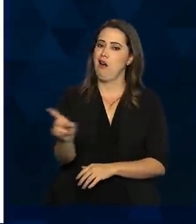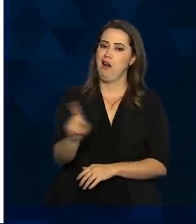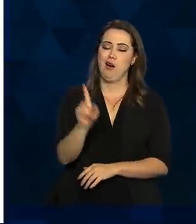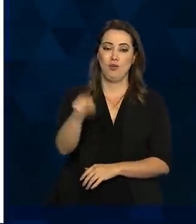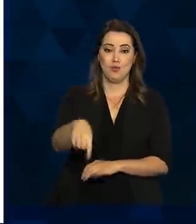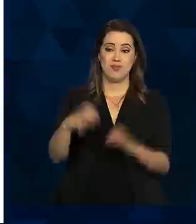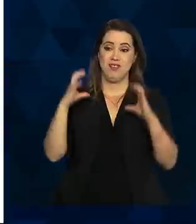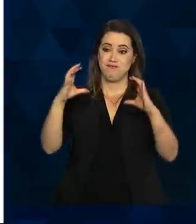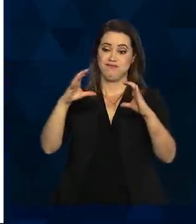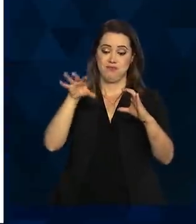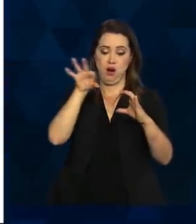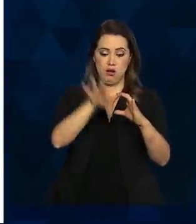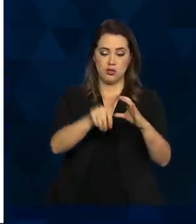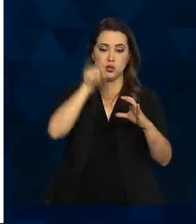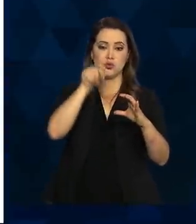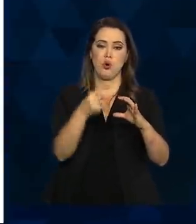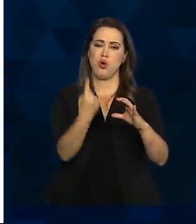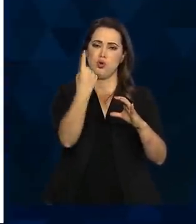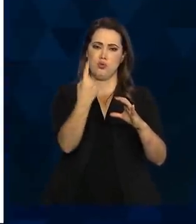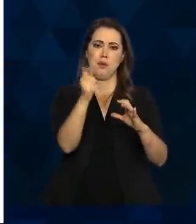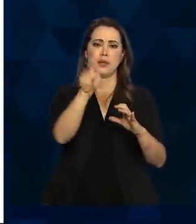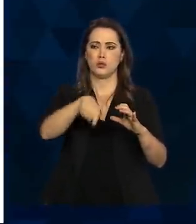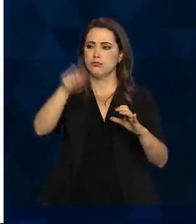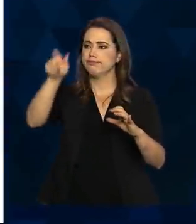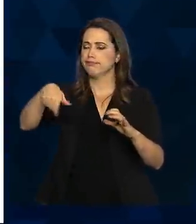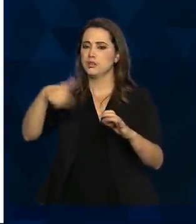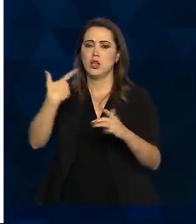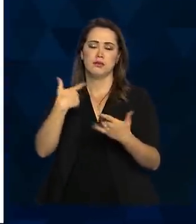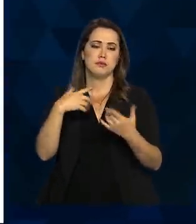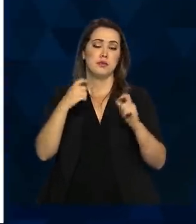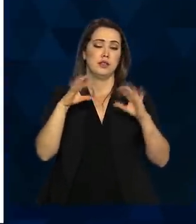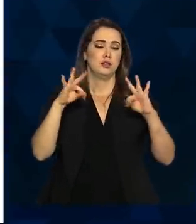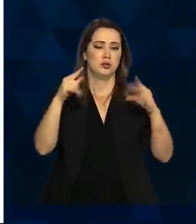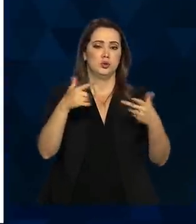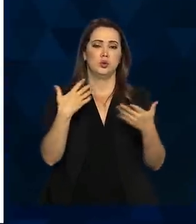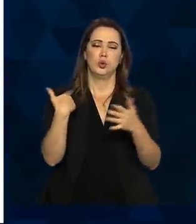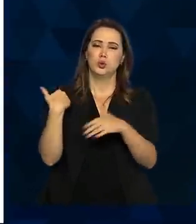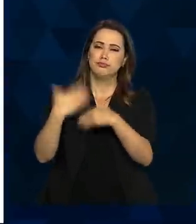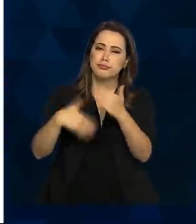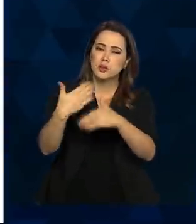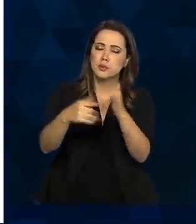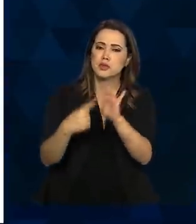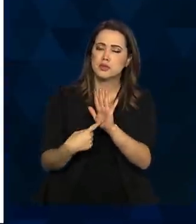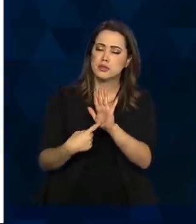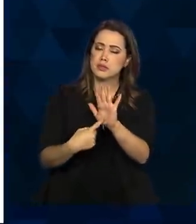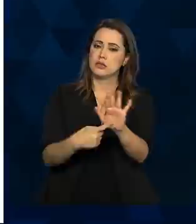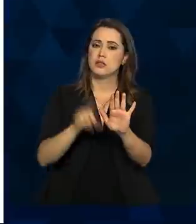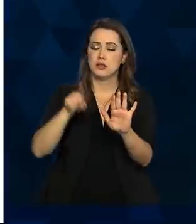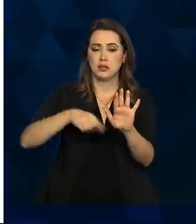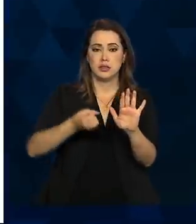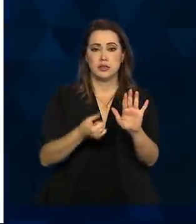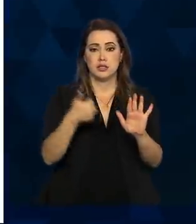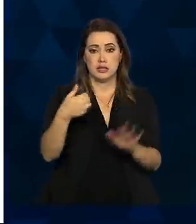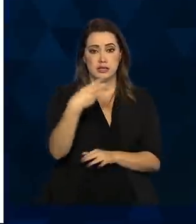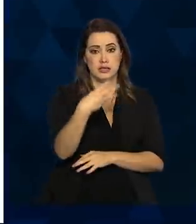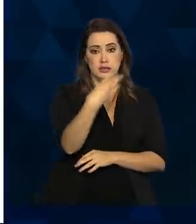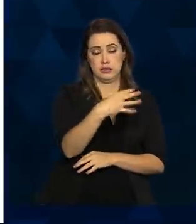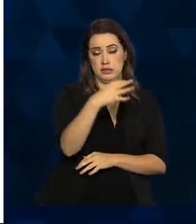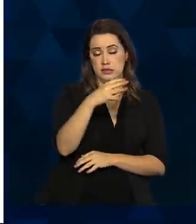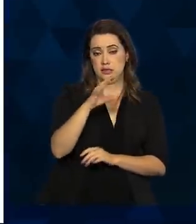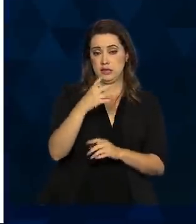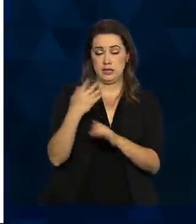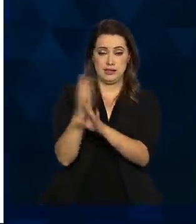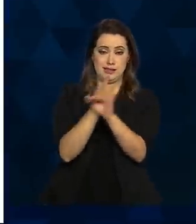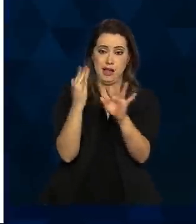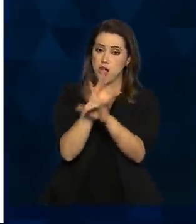amostra aleatória da população. Então, todo o processo amostral nas 133 cidades é absolutamente por sorteio.